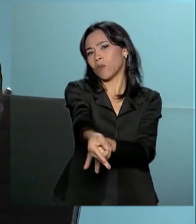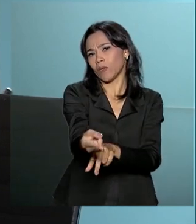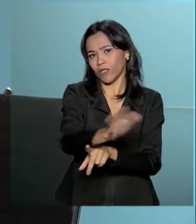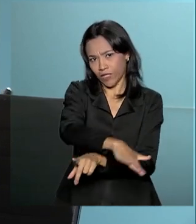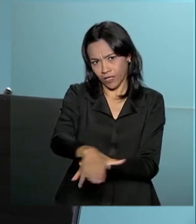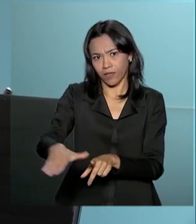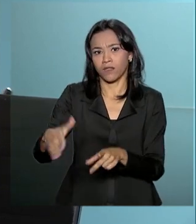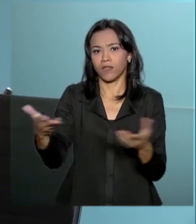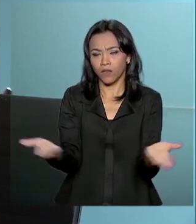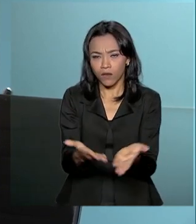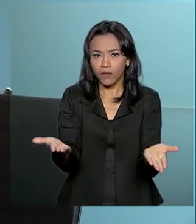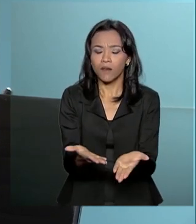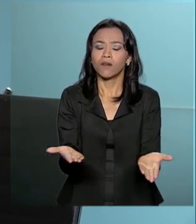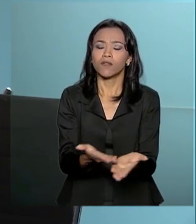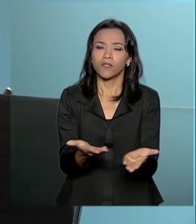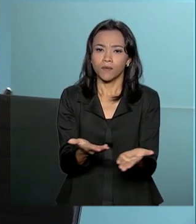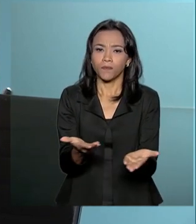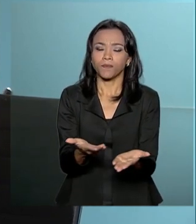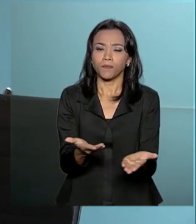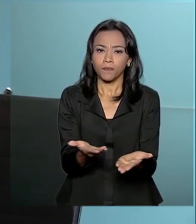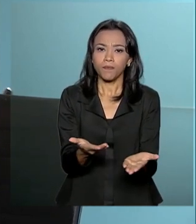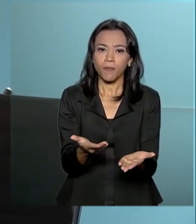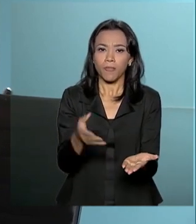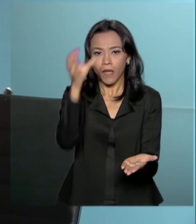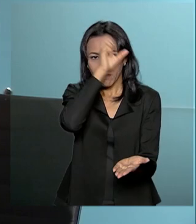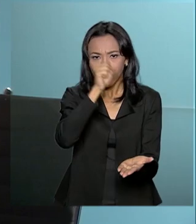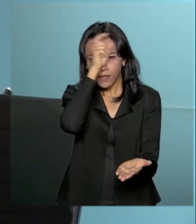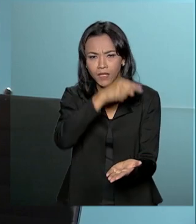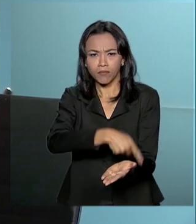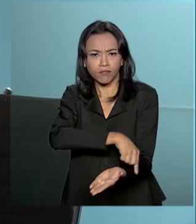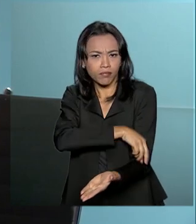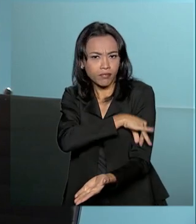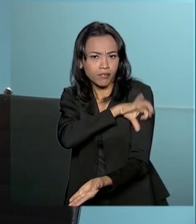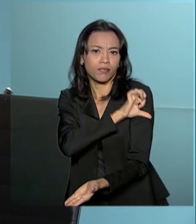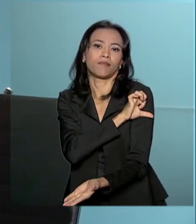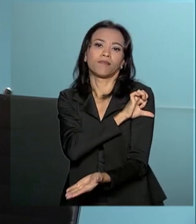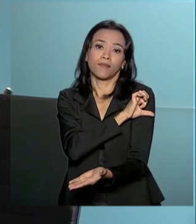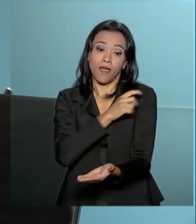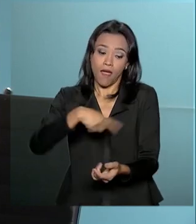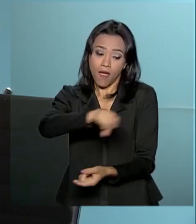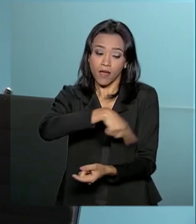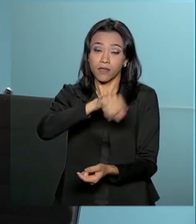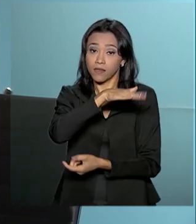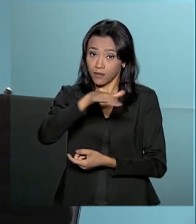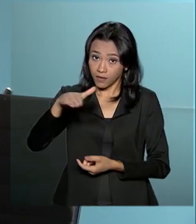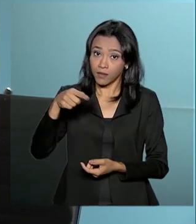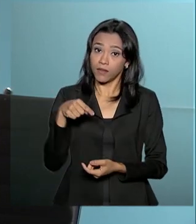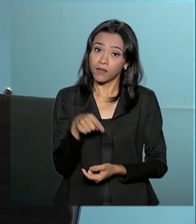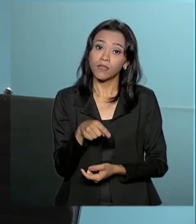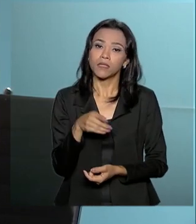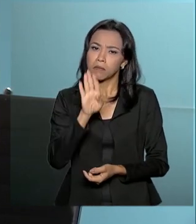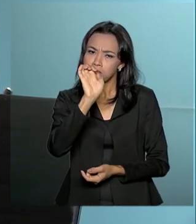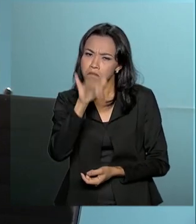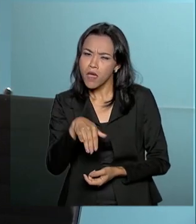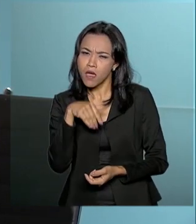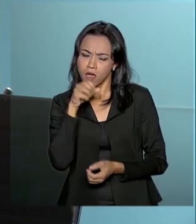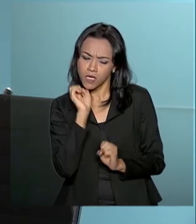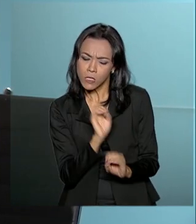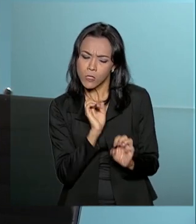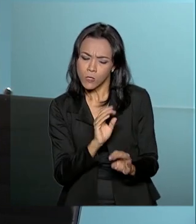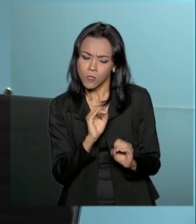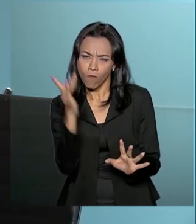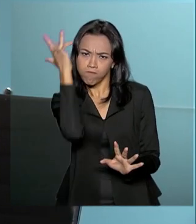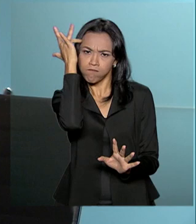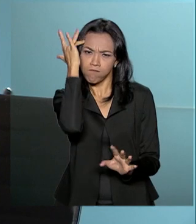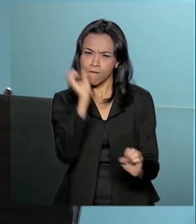no ensino fundamental nas escolas, essas crianças sendo bem trabalhadas, a gente